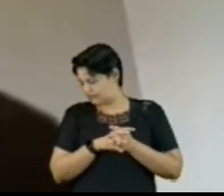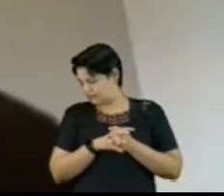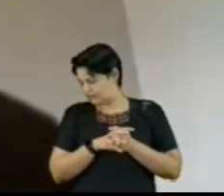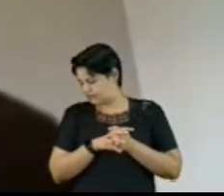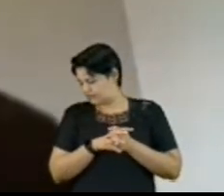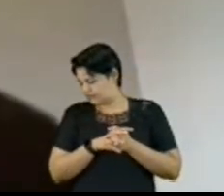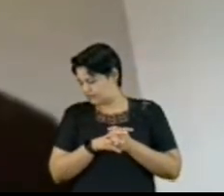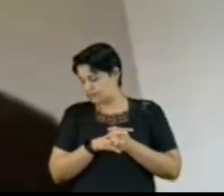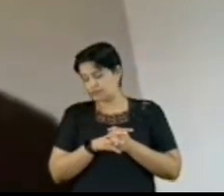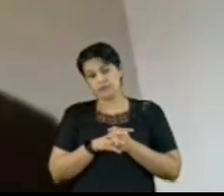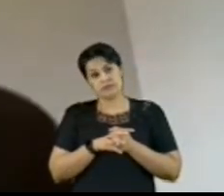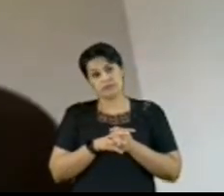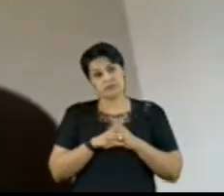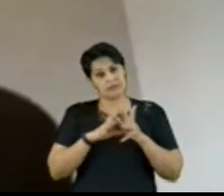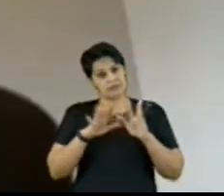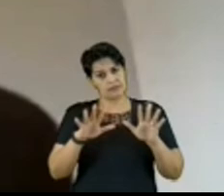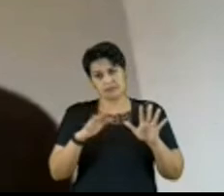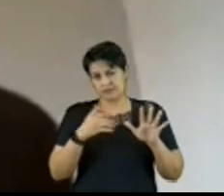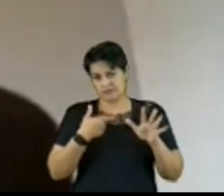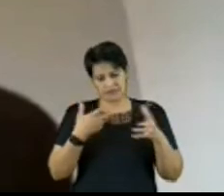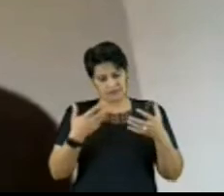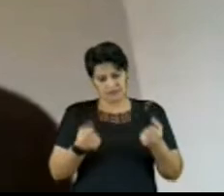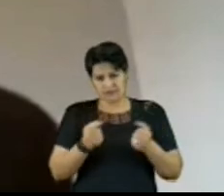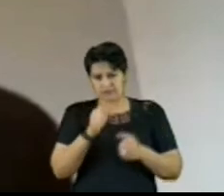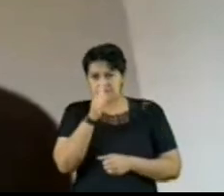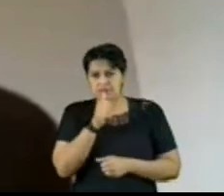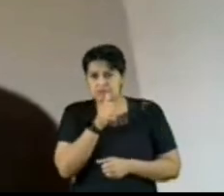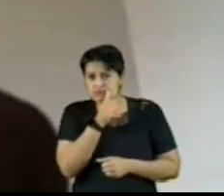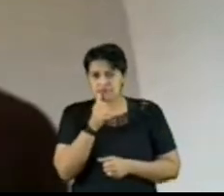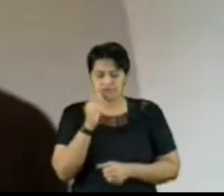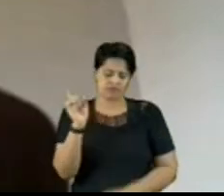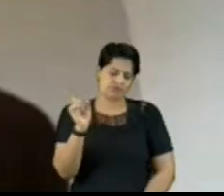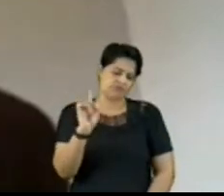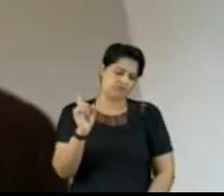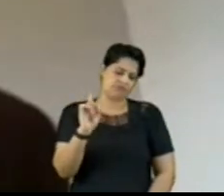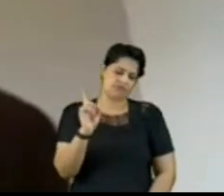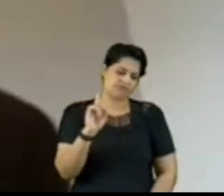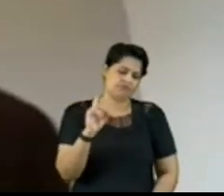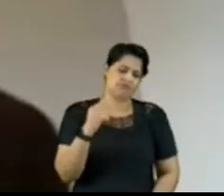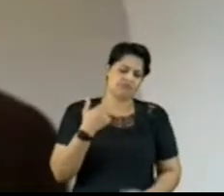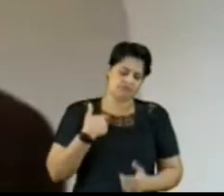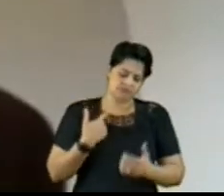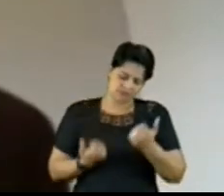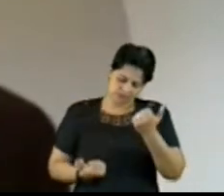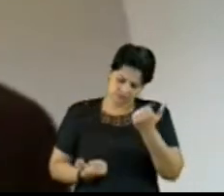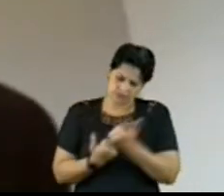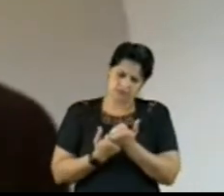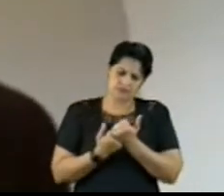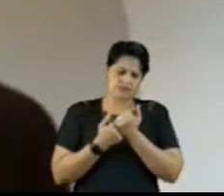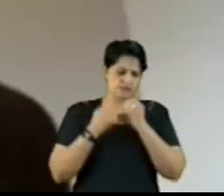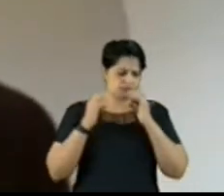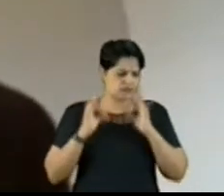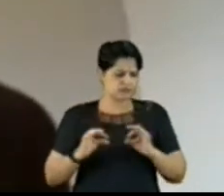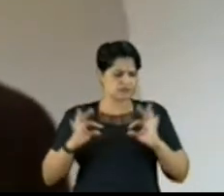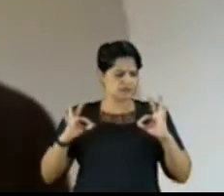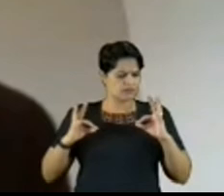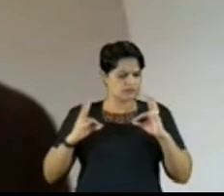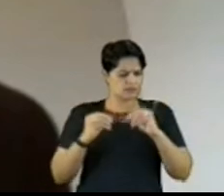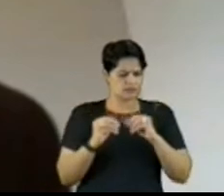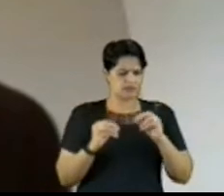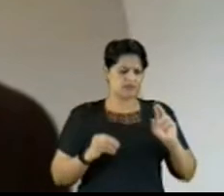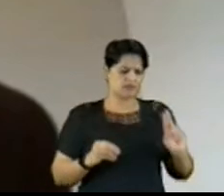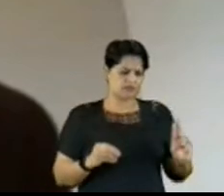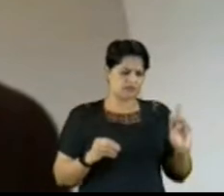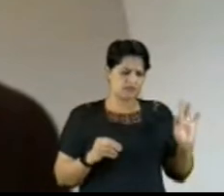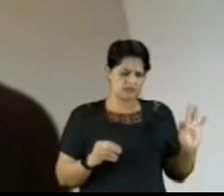destacados, não posso deixar de manifestar o meu apoio integral, integral, as conclusões da unidade